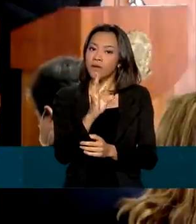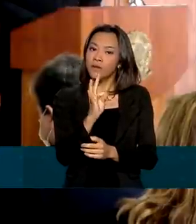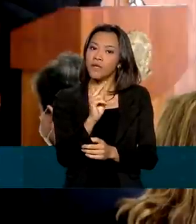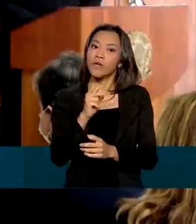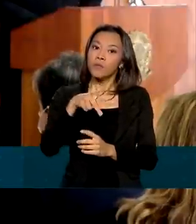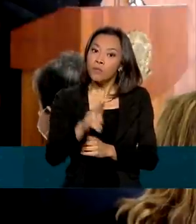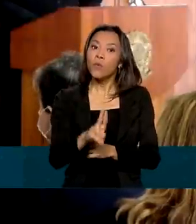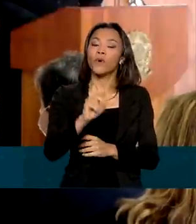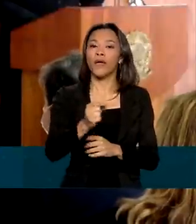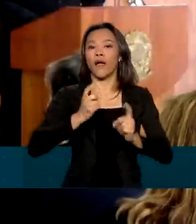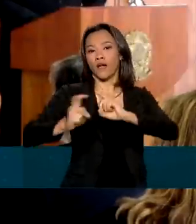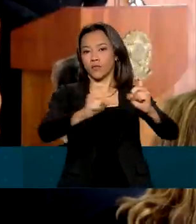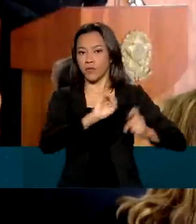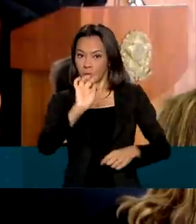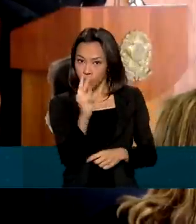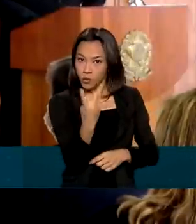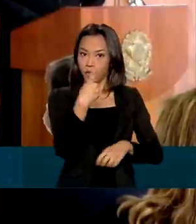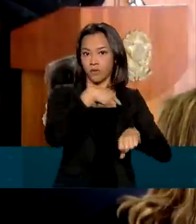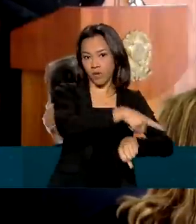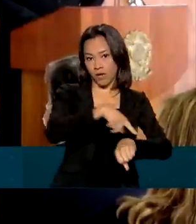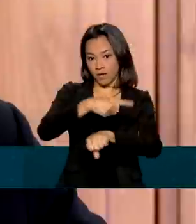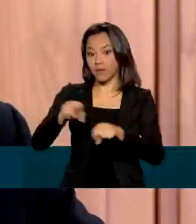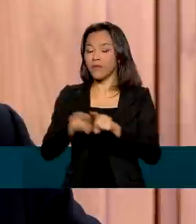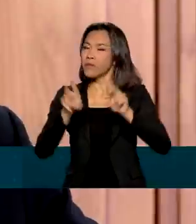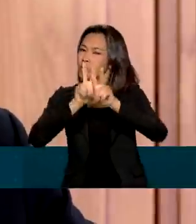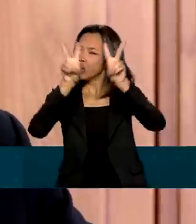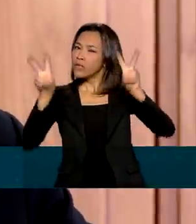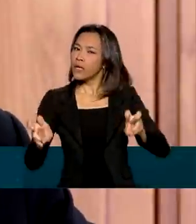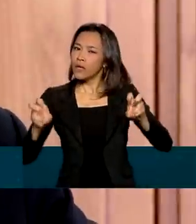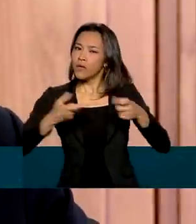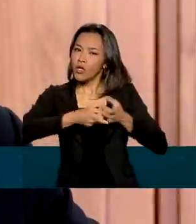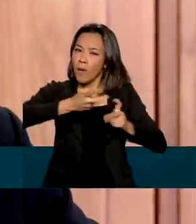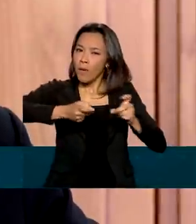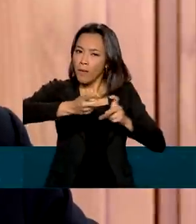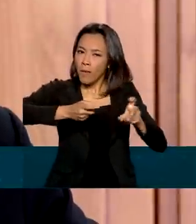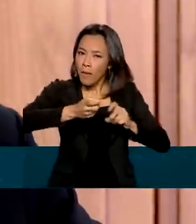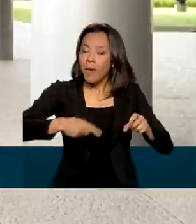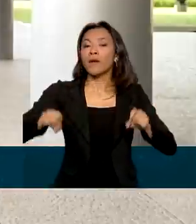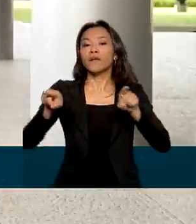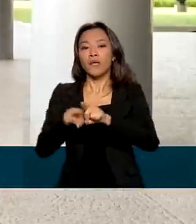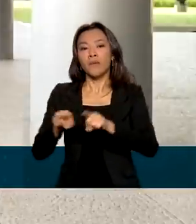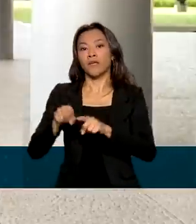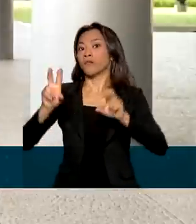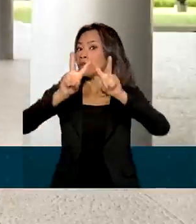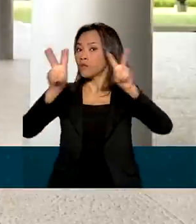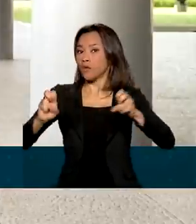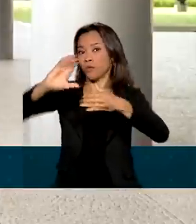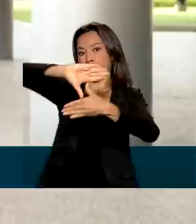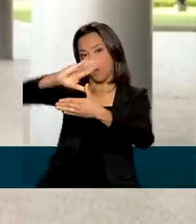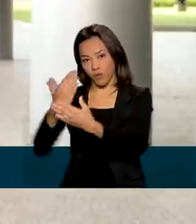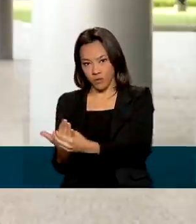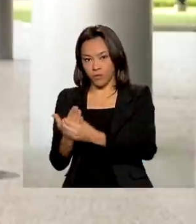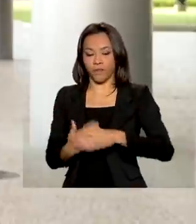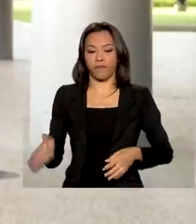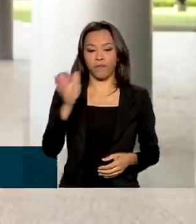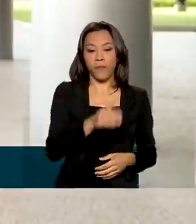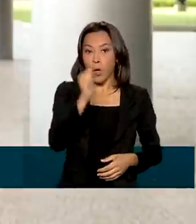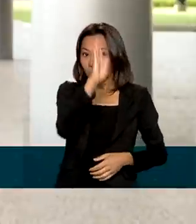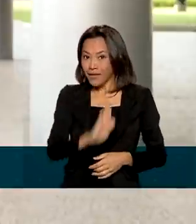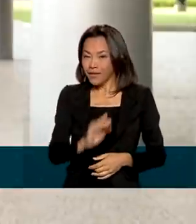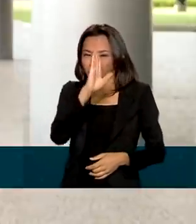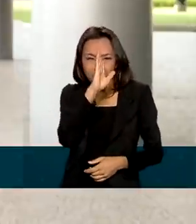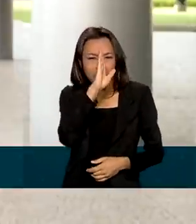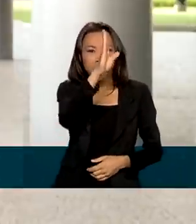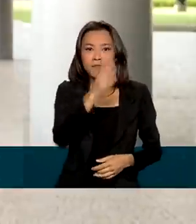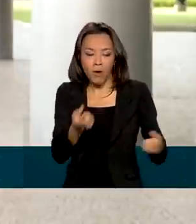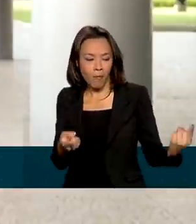os chefes de Estado também discutiram temas do comércio bilateral e do Mercosul. O Brasil é o principal parceiro comercial